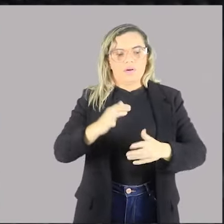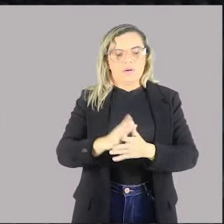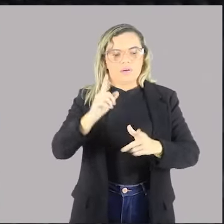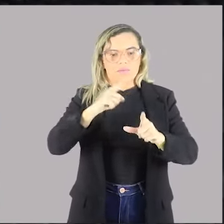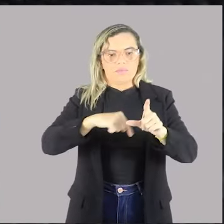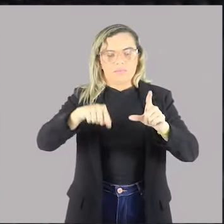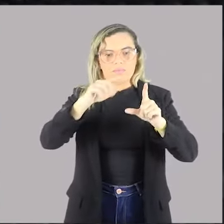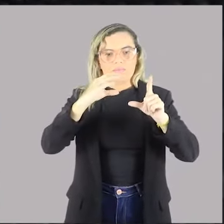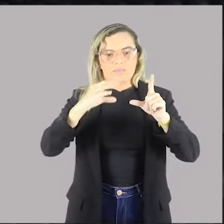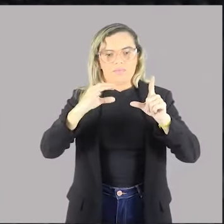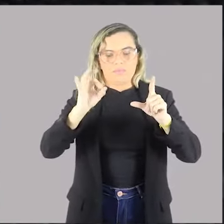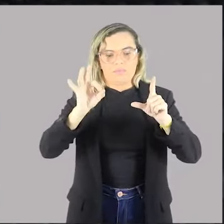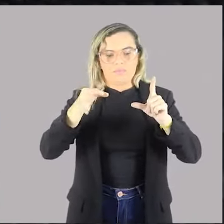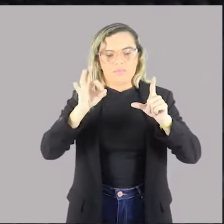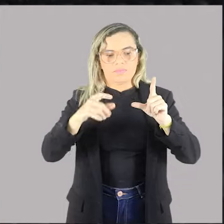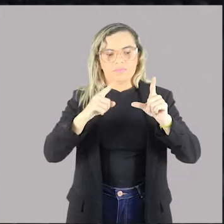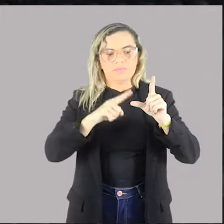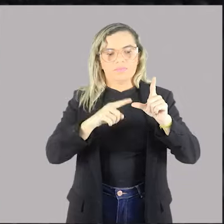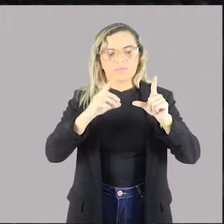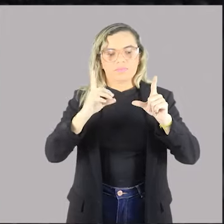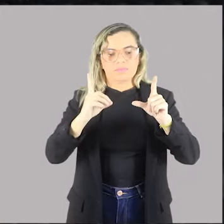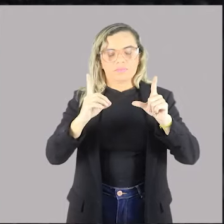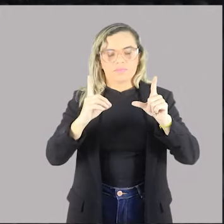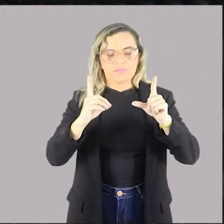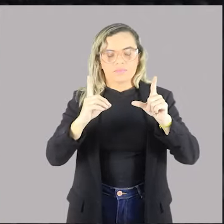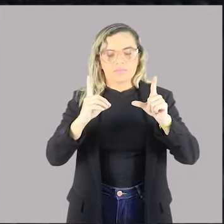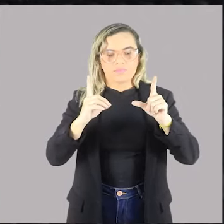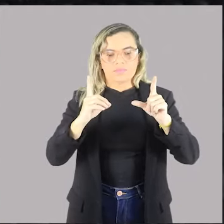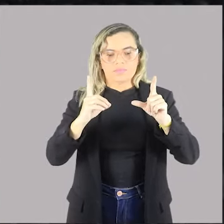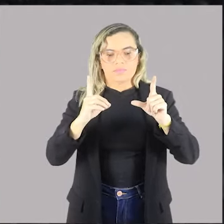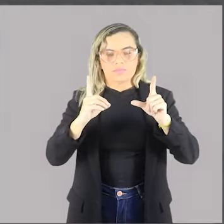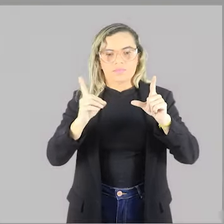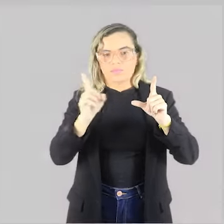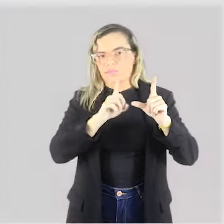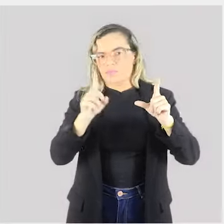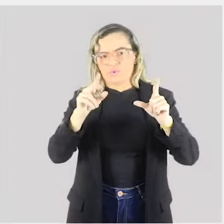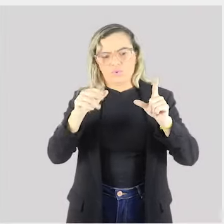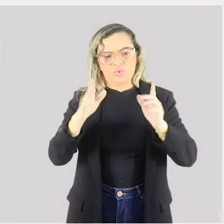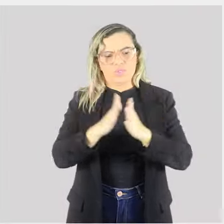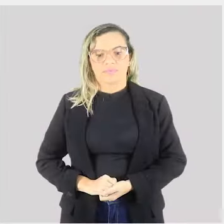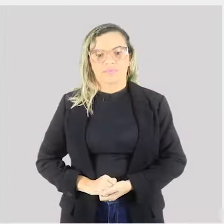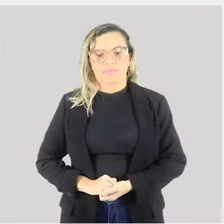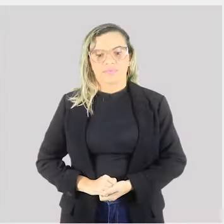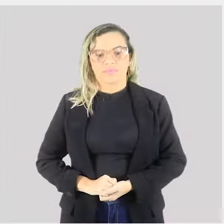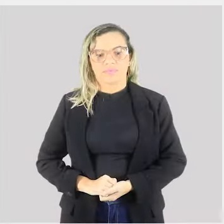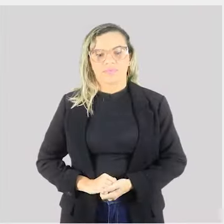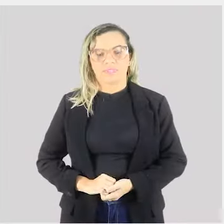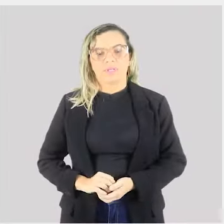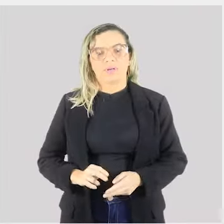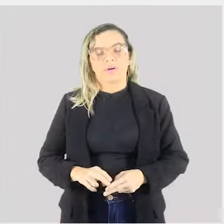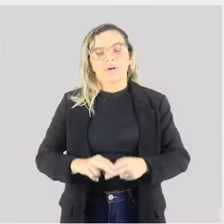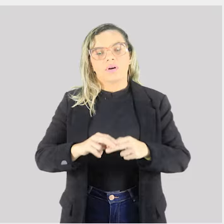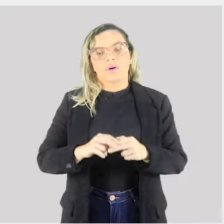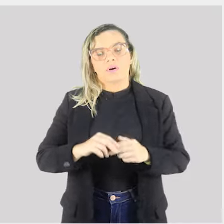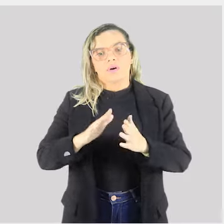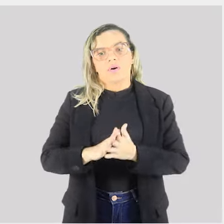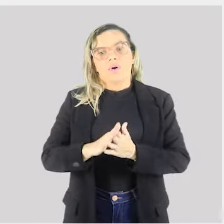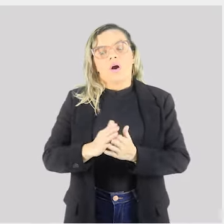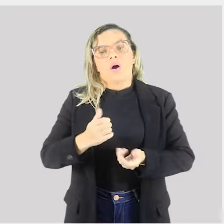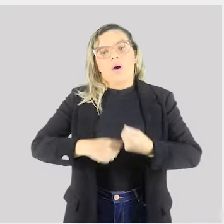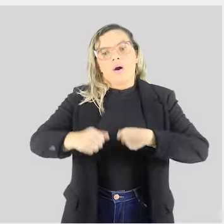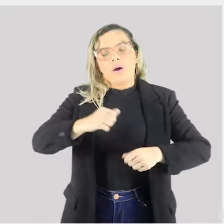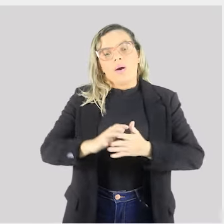portanto, correta. Letra D, legislar e criar novas leis, de maneira alguma. Portanto, ao administrador